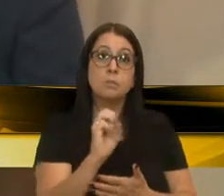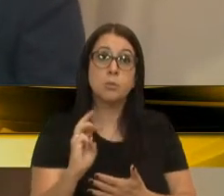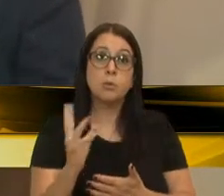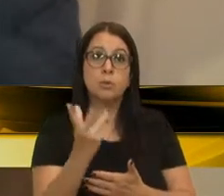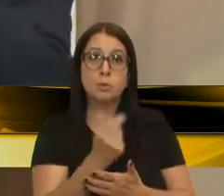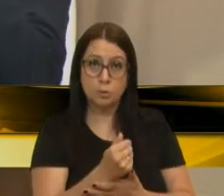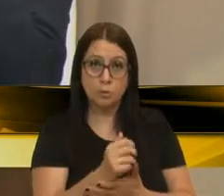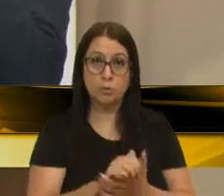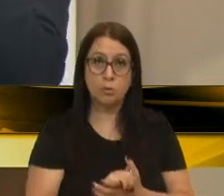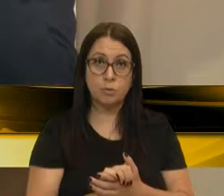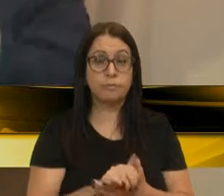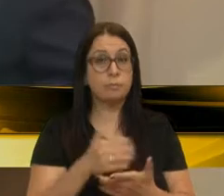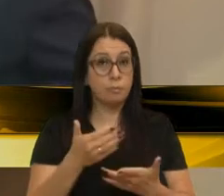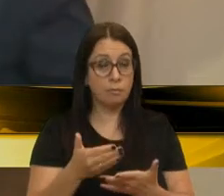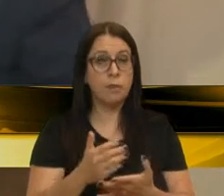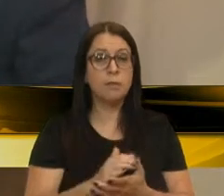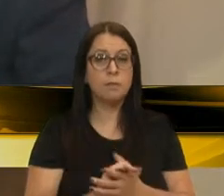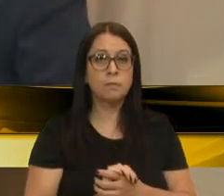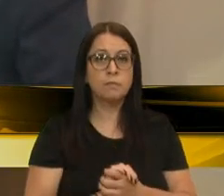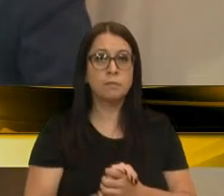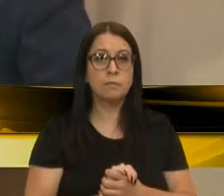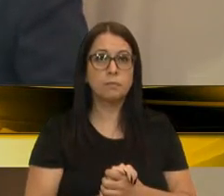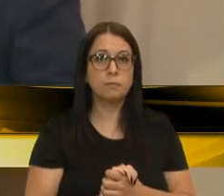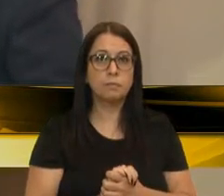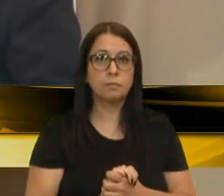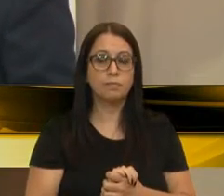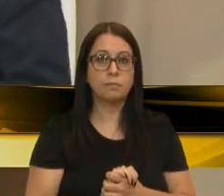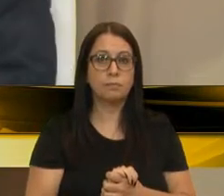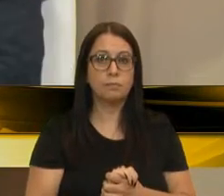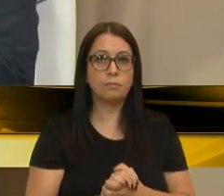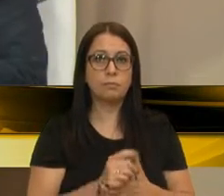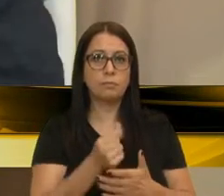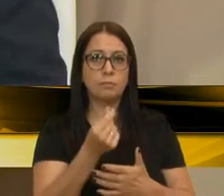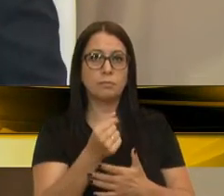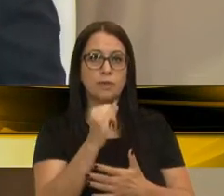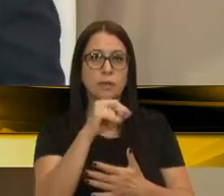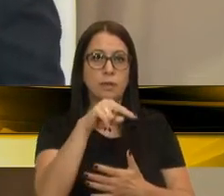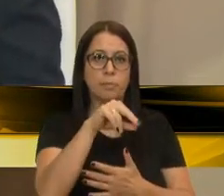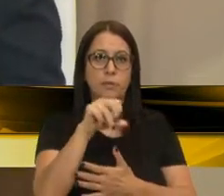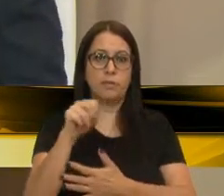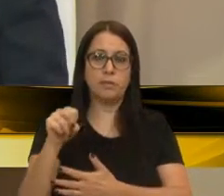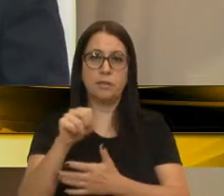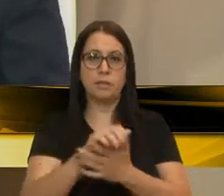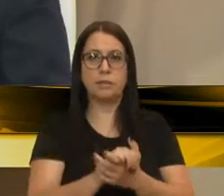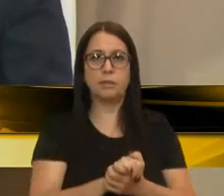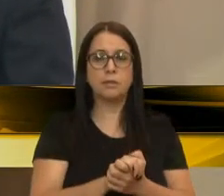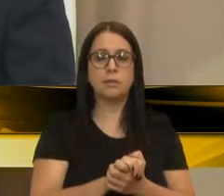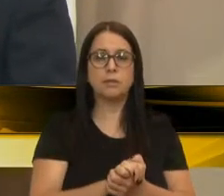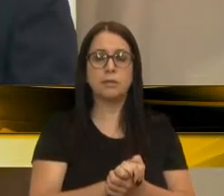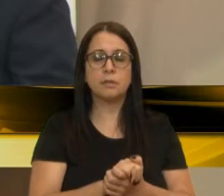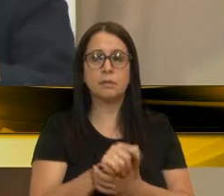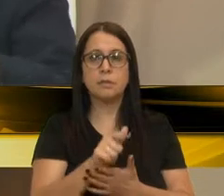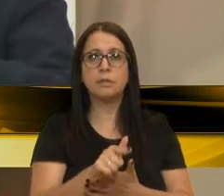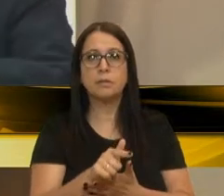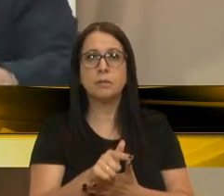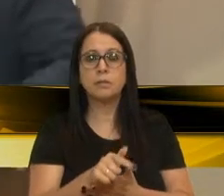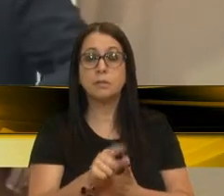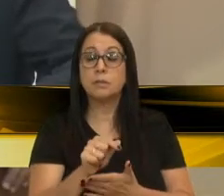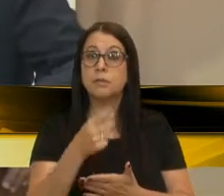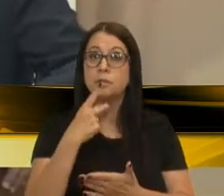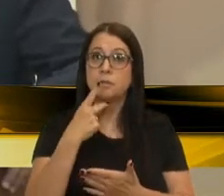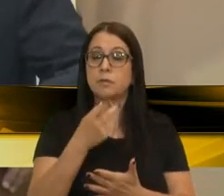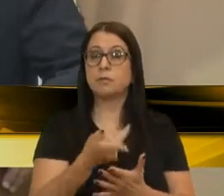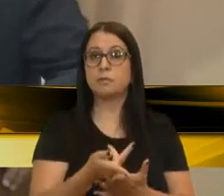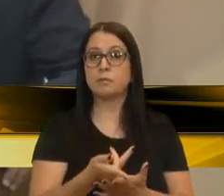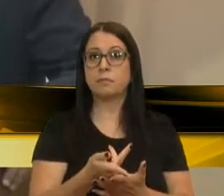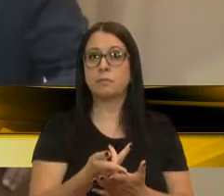Então, assim, o dinheiro do INSS, isso eu quero falar, isso aqui